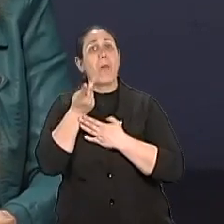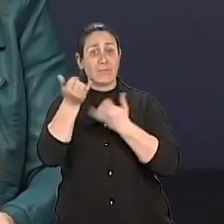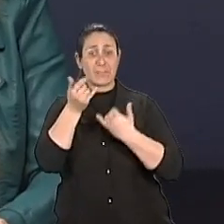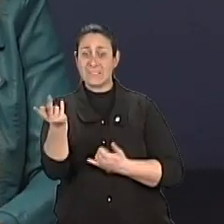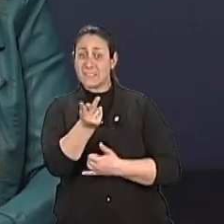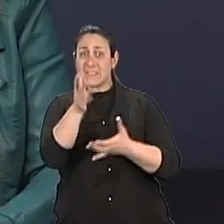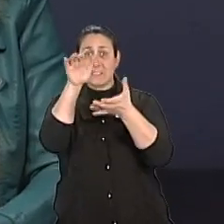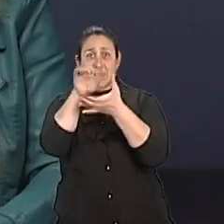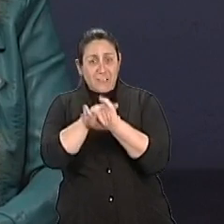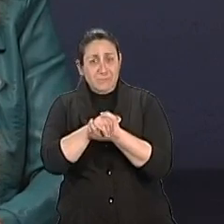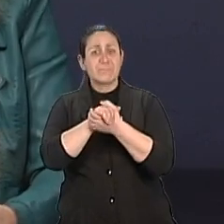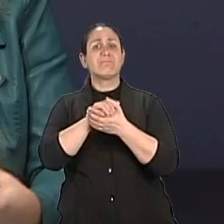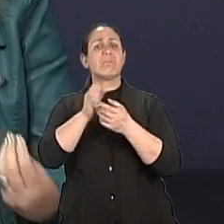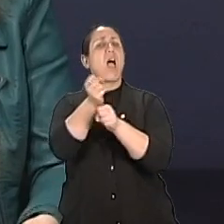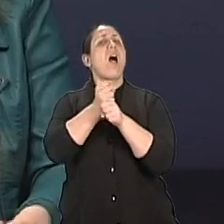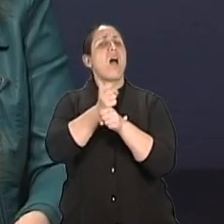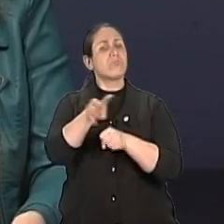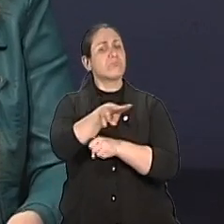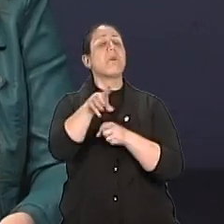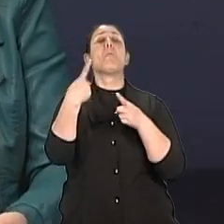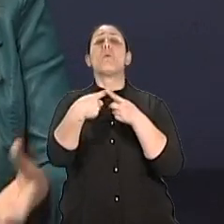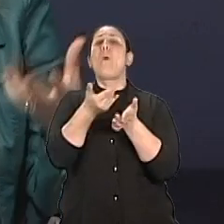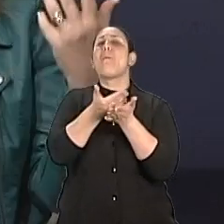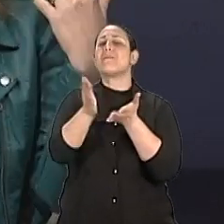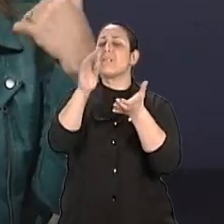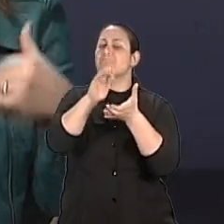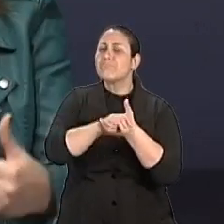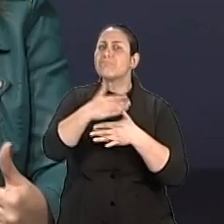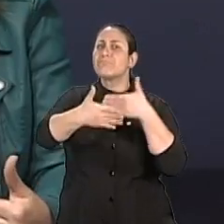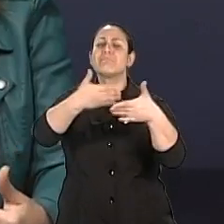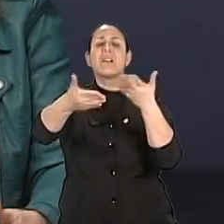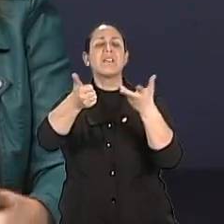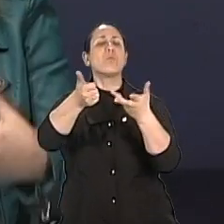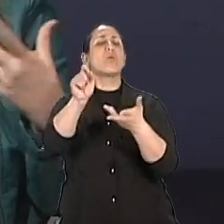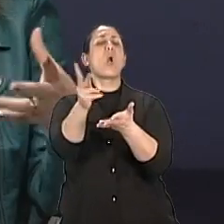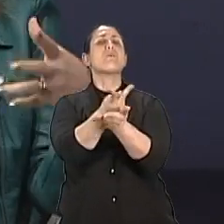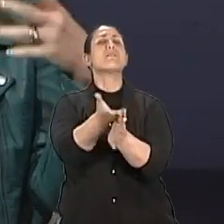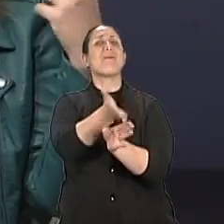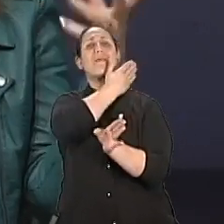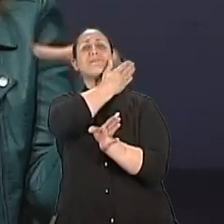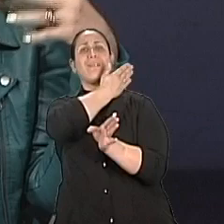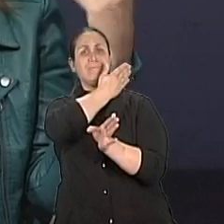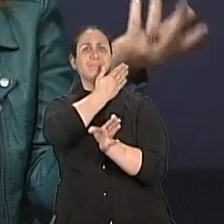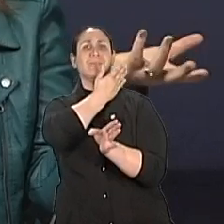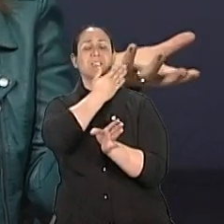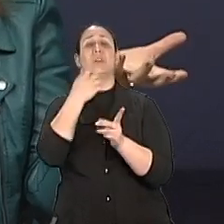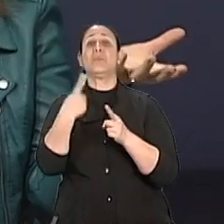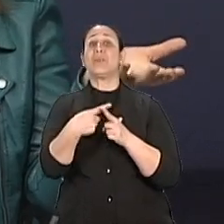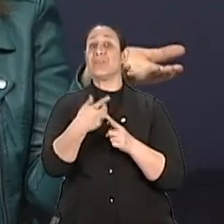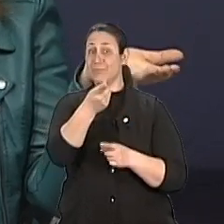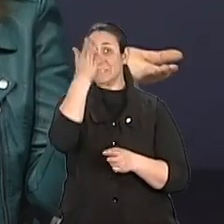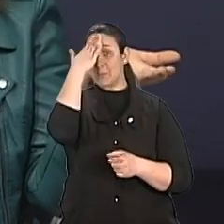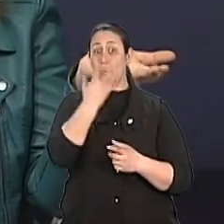a possibilidade de tratar as questões que ficaram por atrás, né? Principalmente porque os filhos distraem